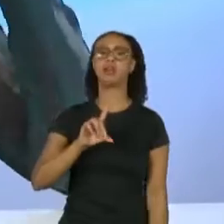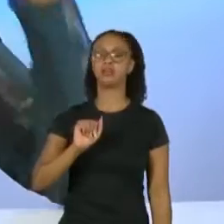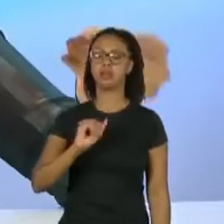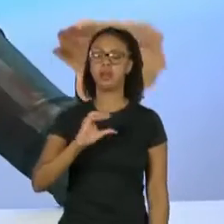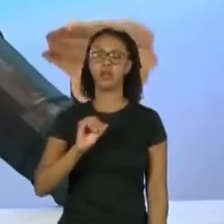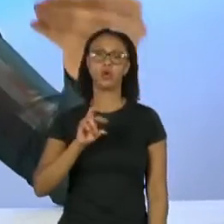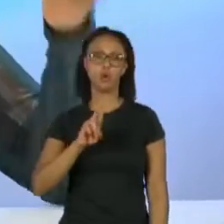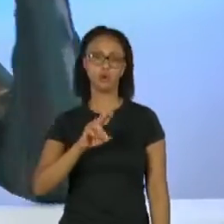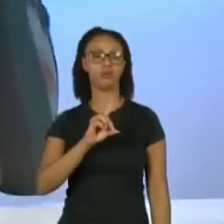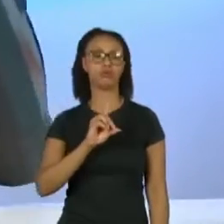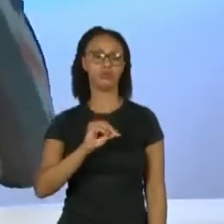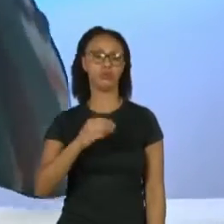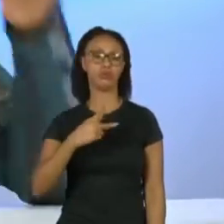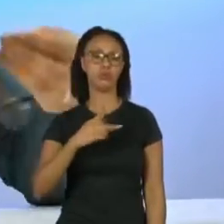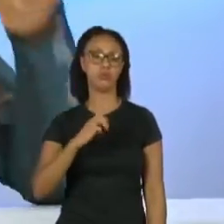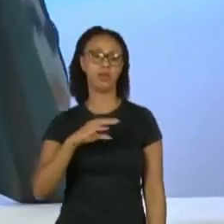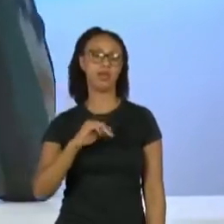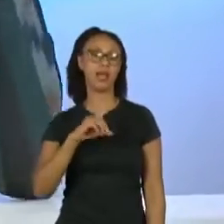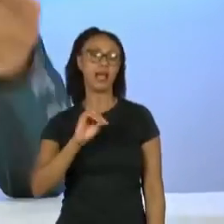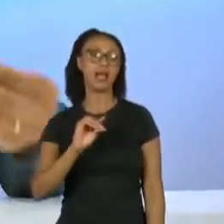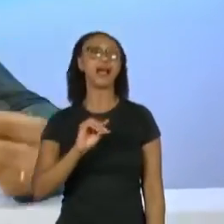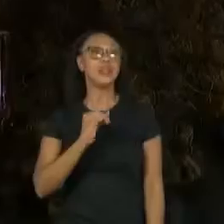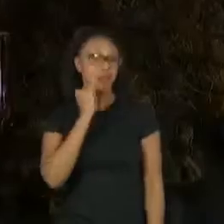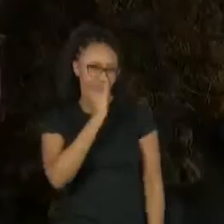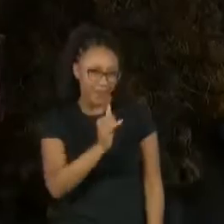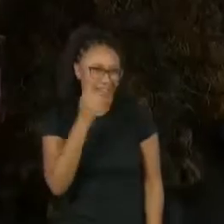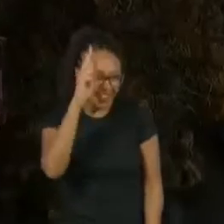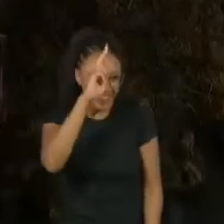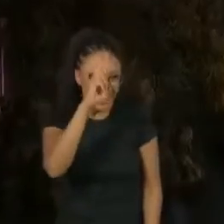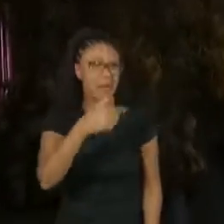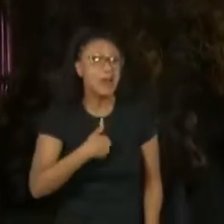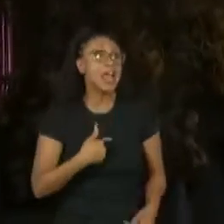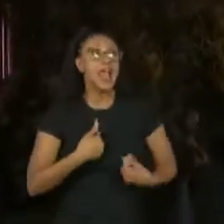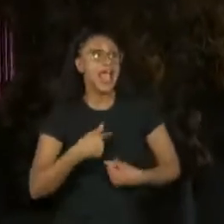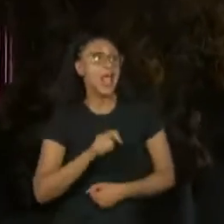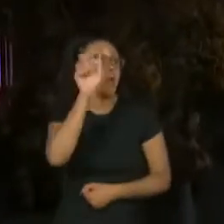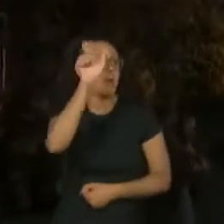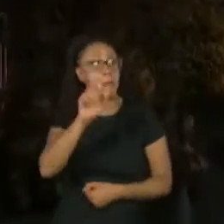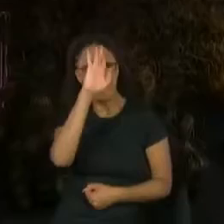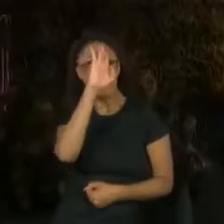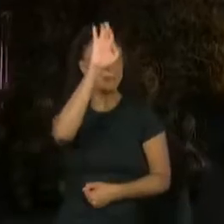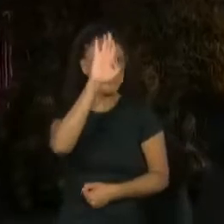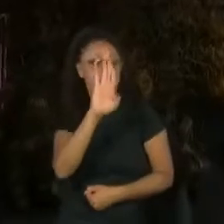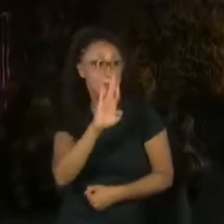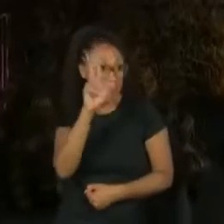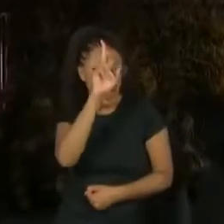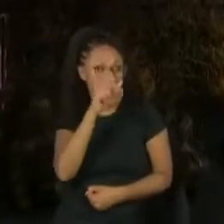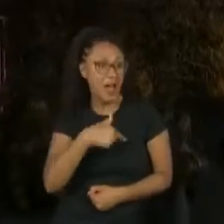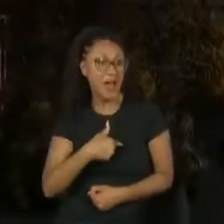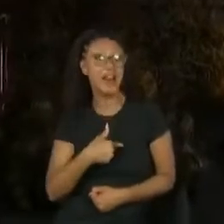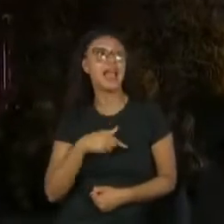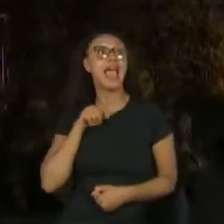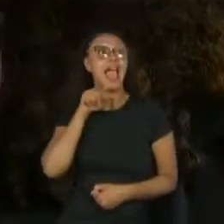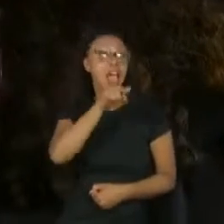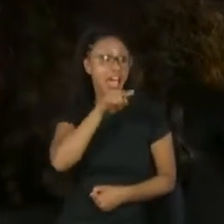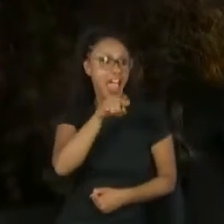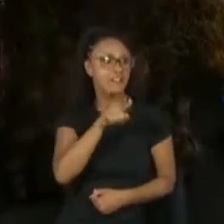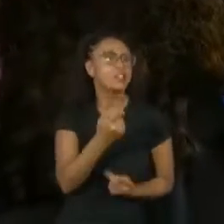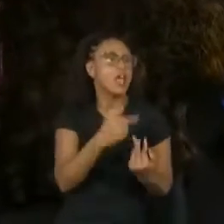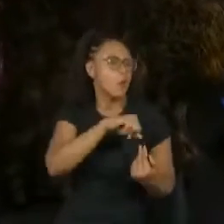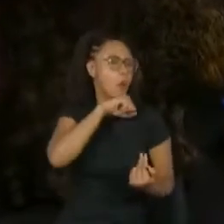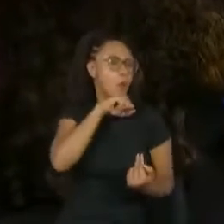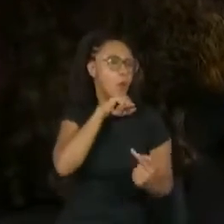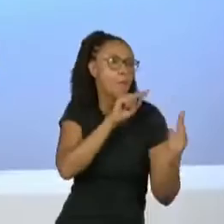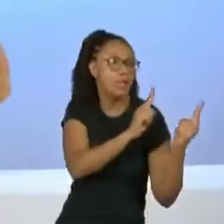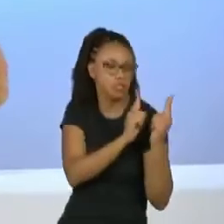vou fazer uma protagonista na Globo. Me lembro. E a primeira coisa que você me puxou no cantinho, me sentou no seu colo, tipo mãe, que você sempre